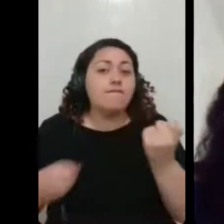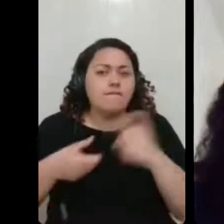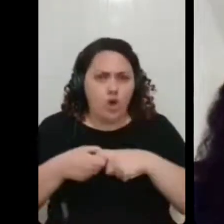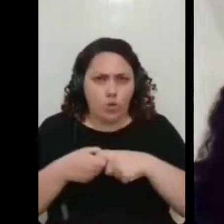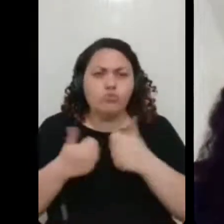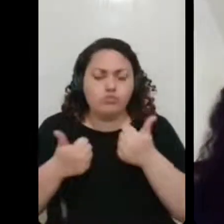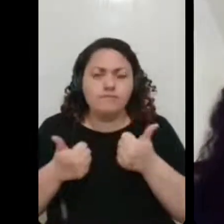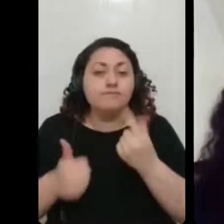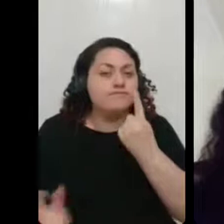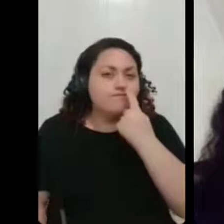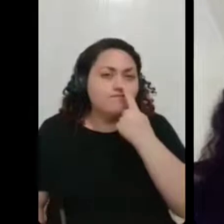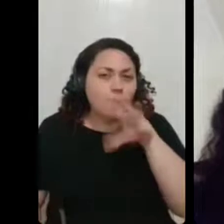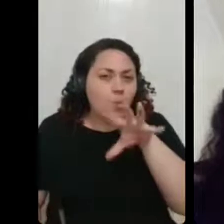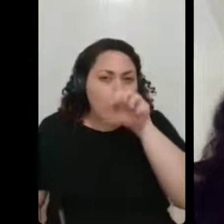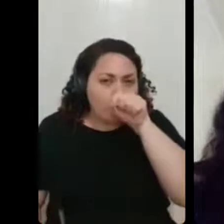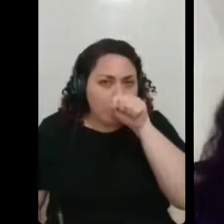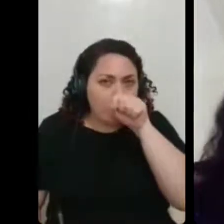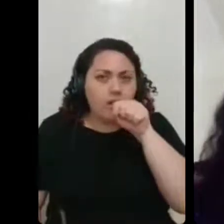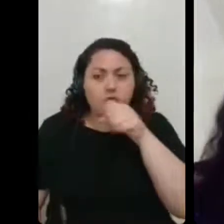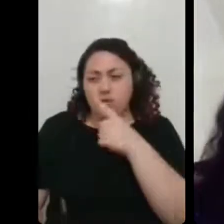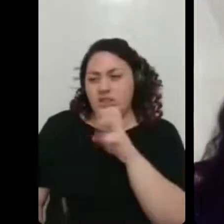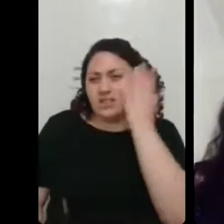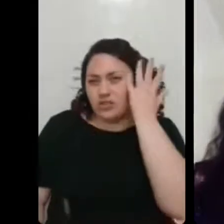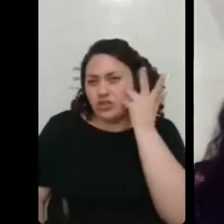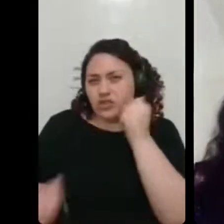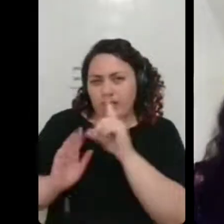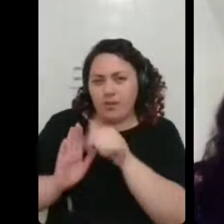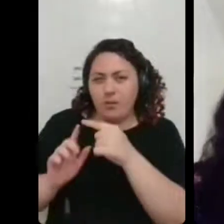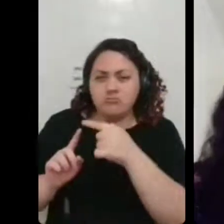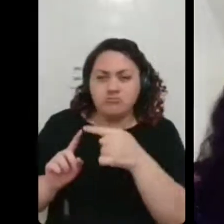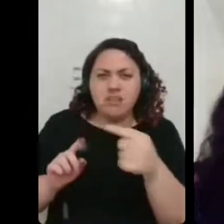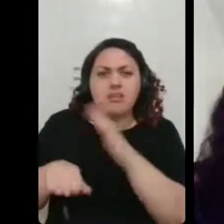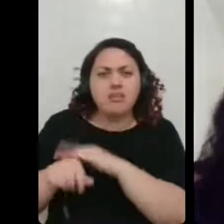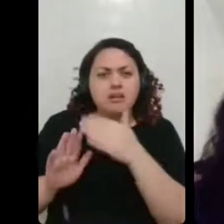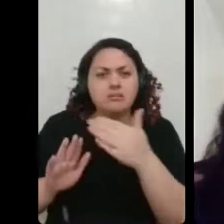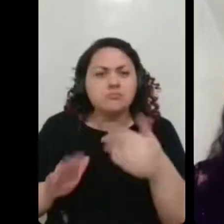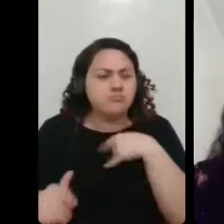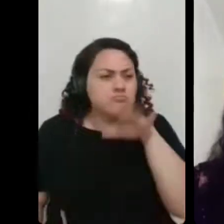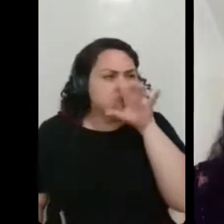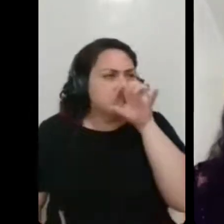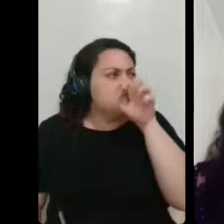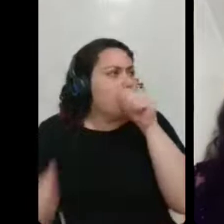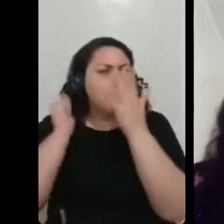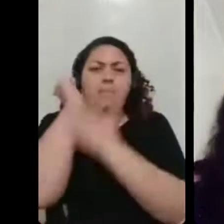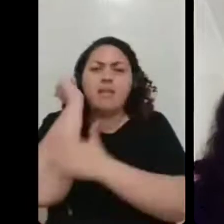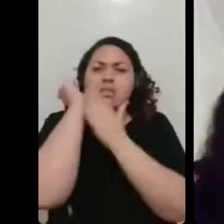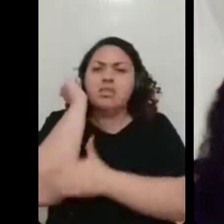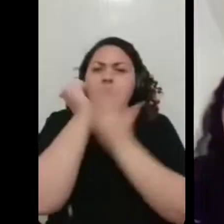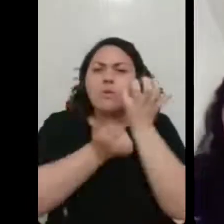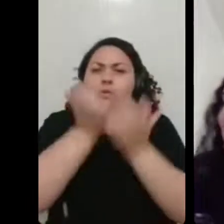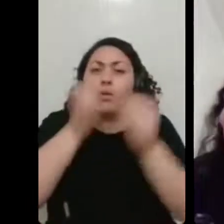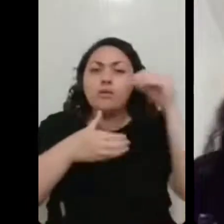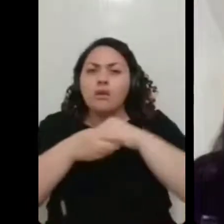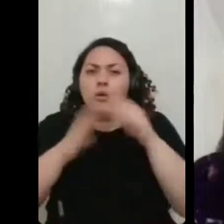o olfato, logo depois dos 15 dias e ainda por um tempo, eu senti um cheiro de madeira queimando dentro de casa. E eu